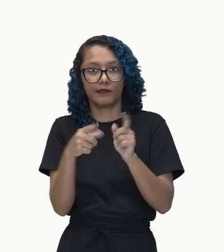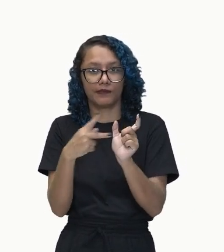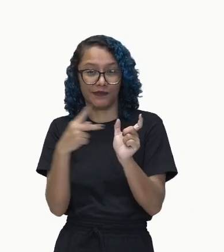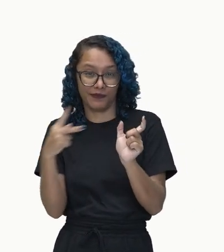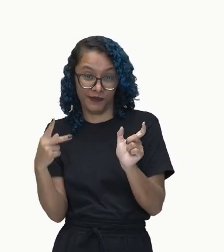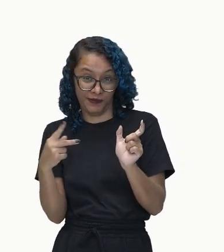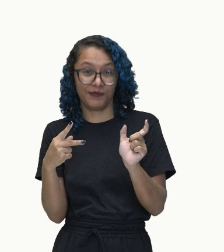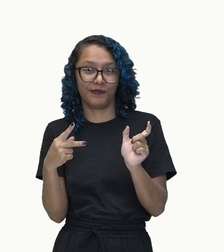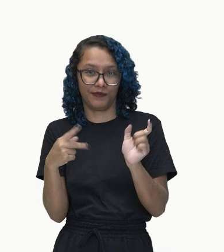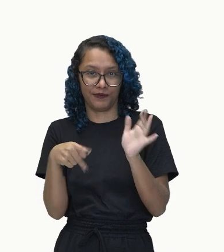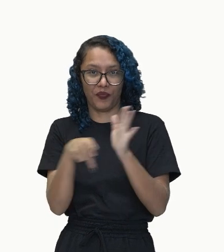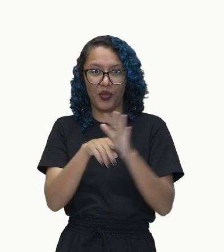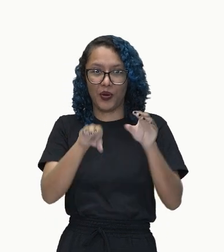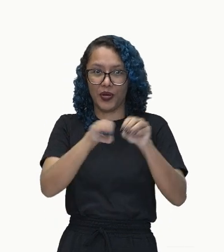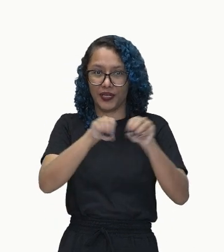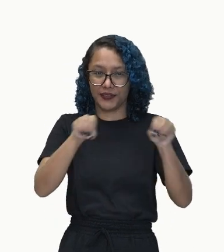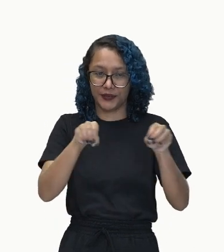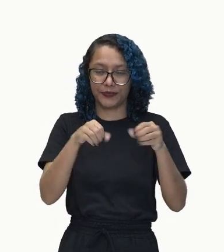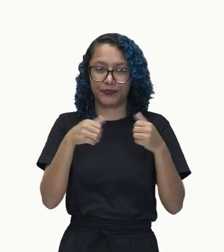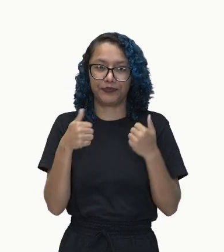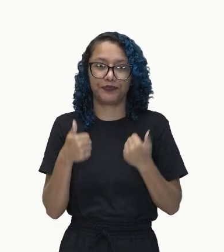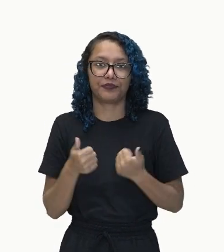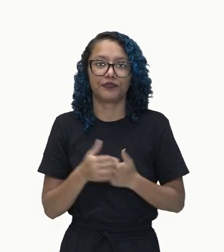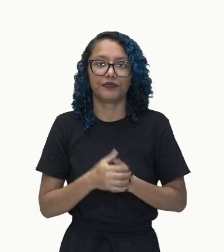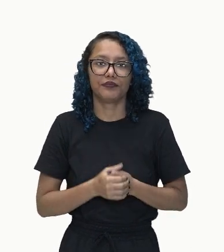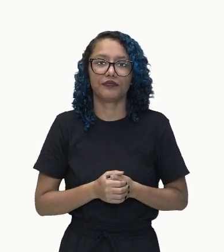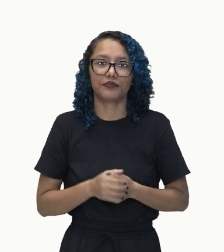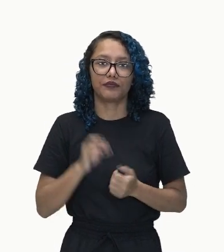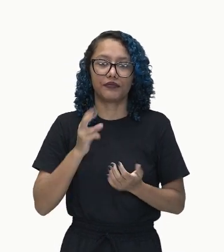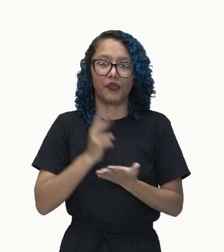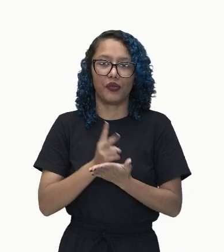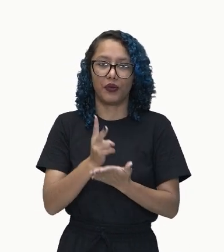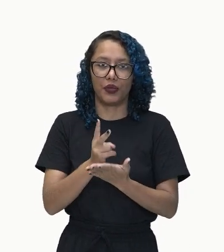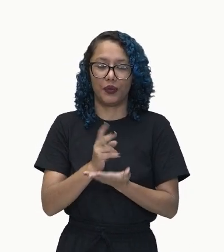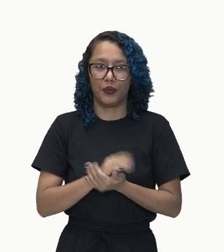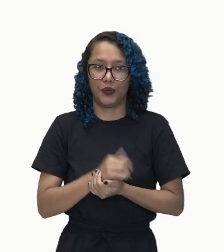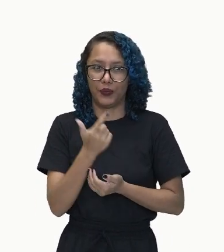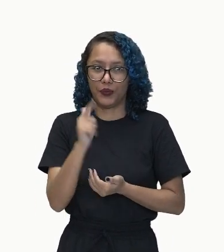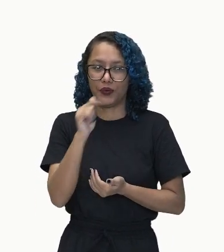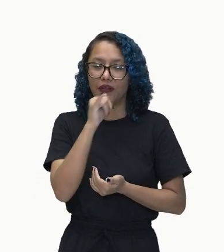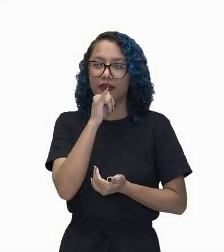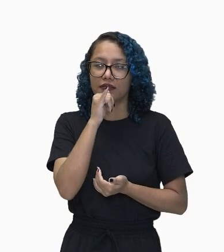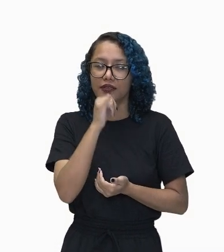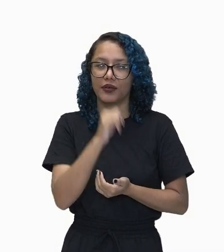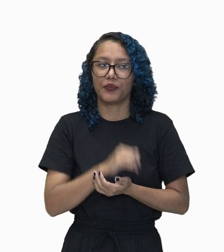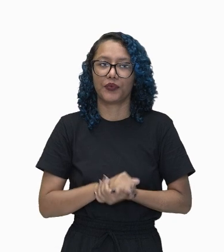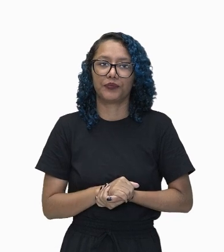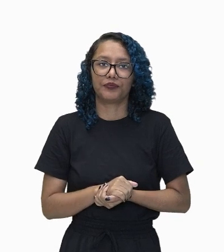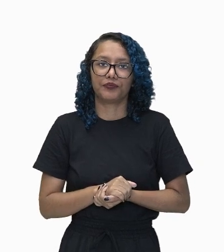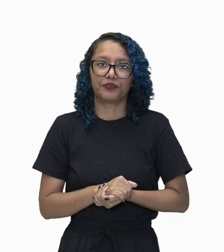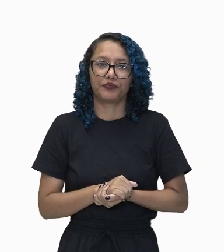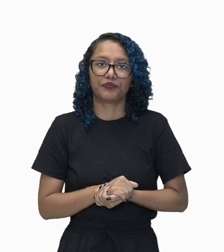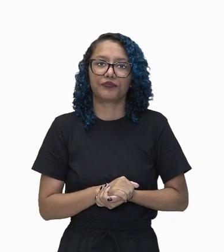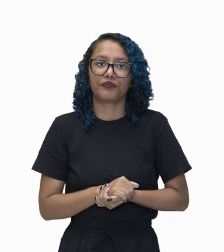nominal. Ok? Muito bem. Temos mais exemplos para você. Olha só. Observe aí esse outro exemplo.